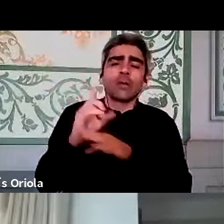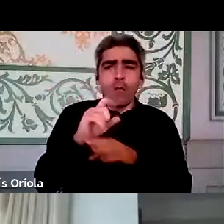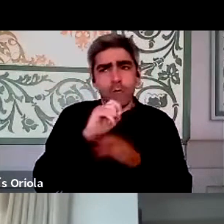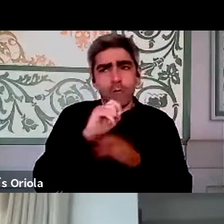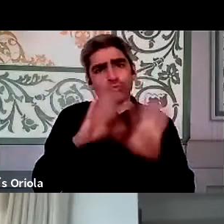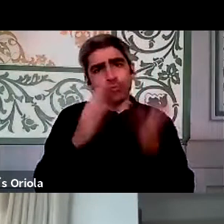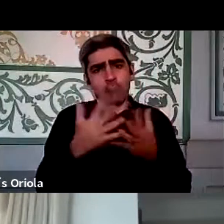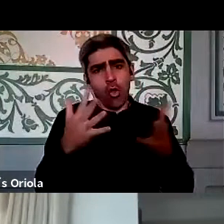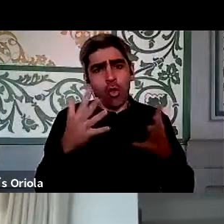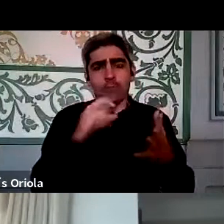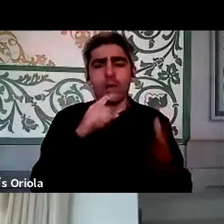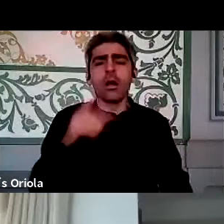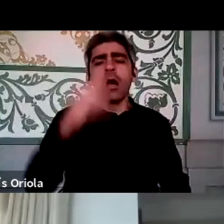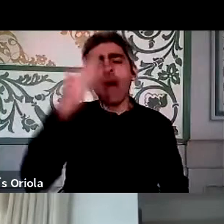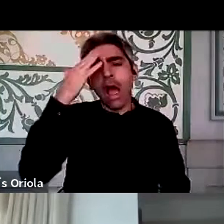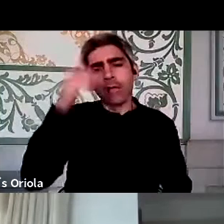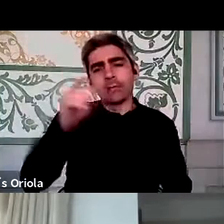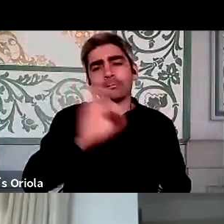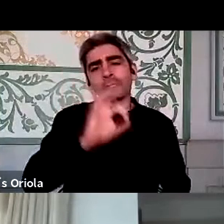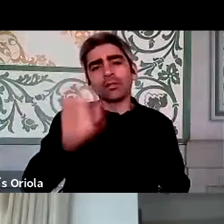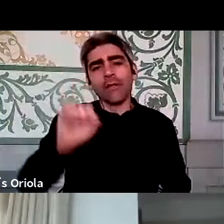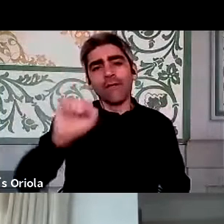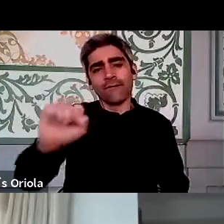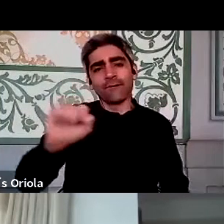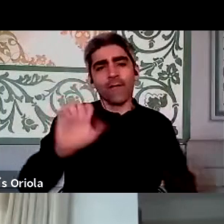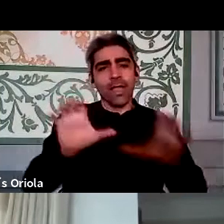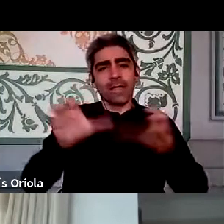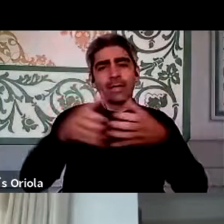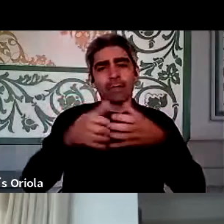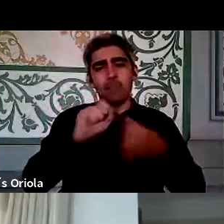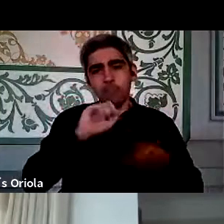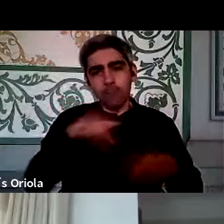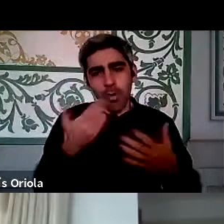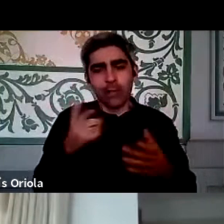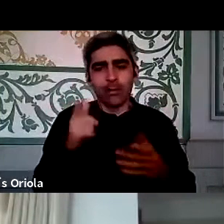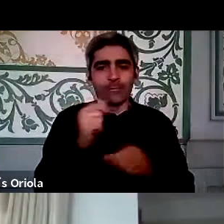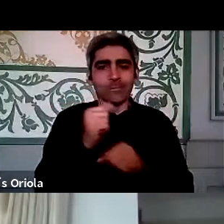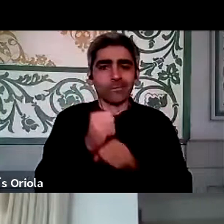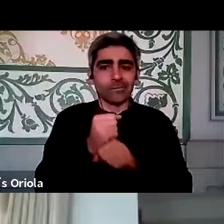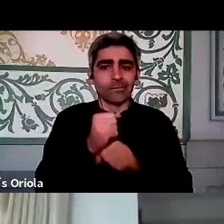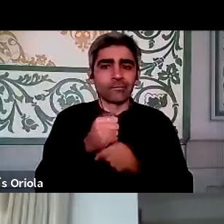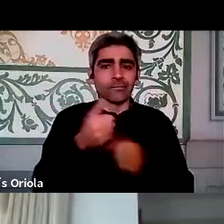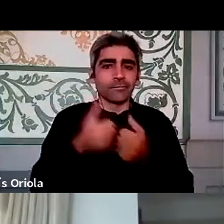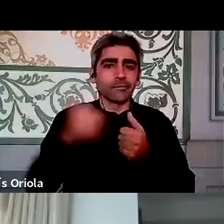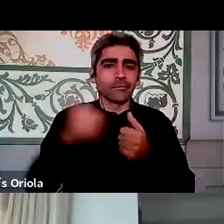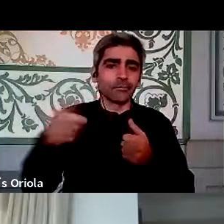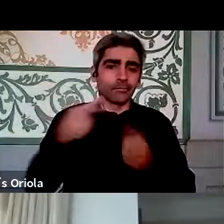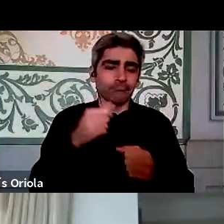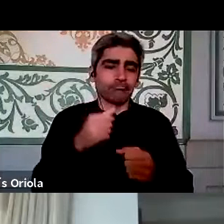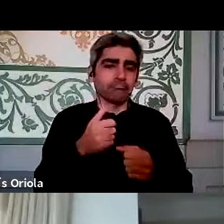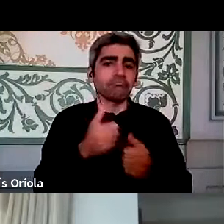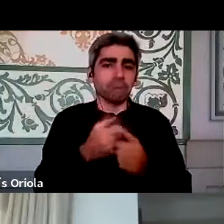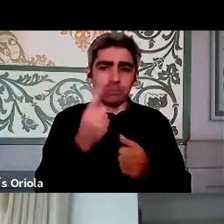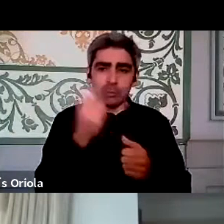Qual é a porcentagem que acha da sua equipe que pode eventualmente vir a estabilizar em teletrabalho? Um